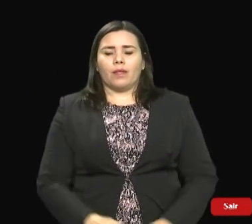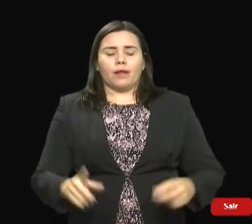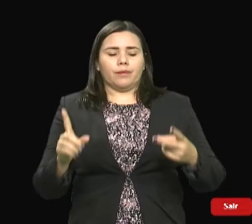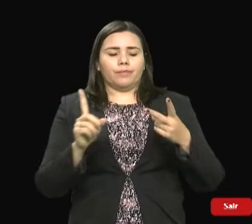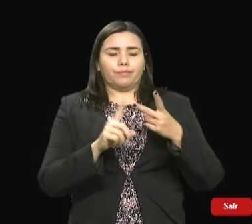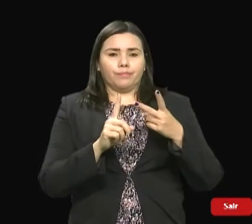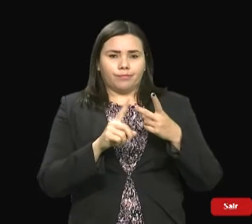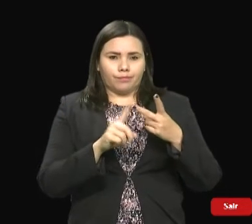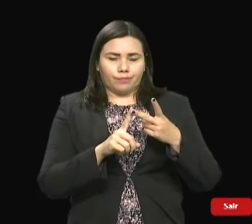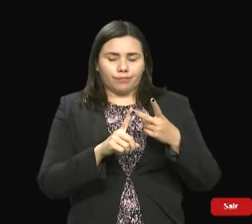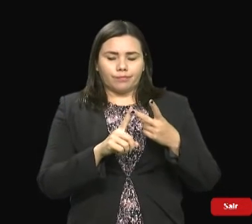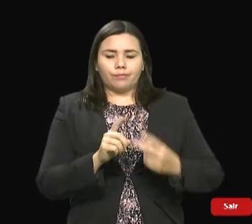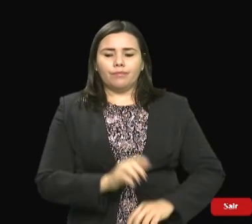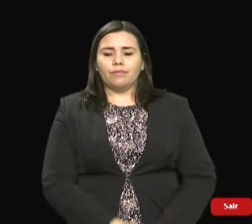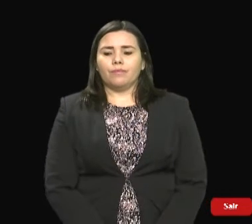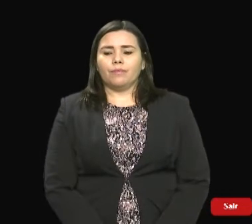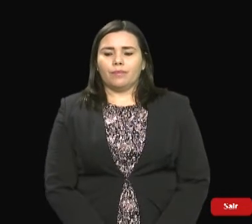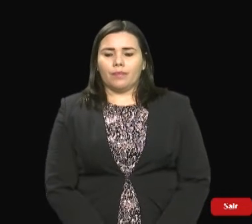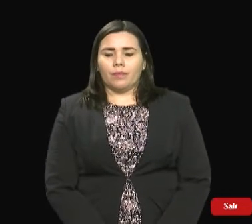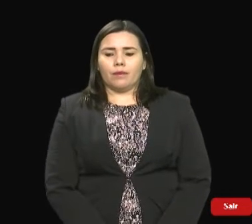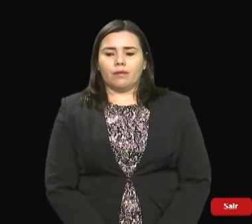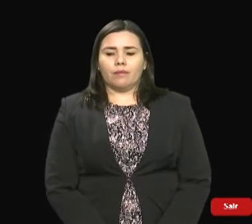em relação a essa comemorada